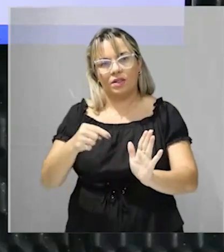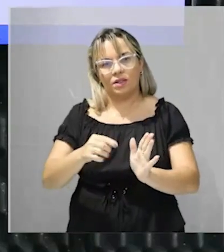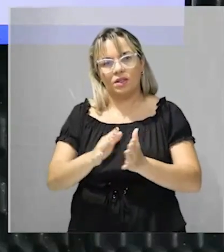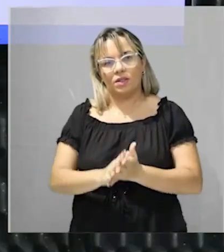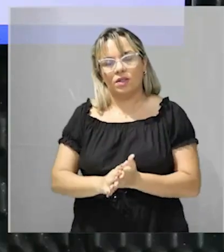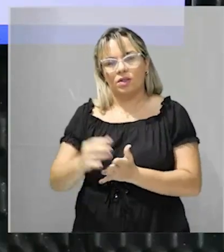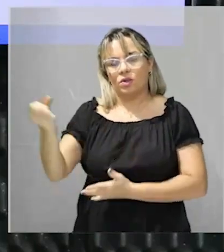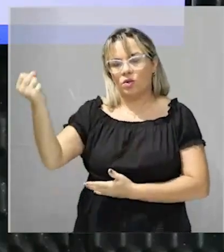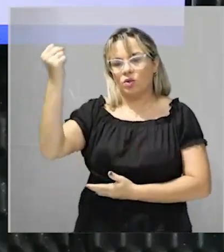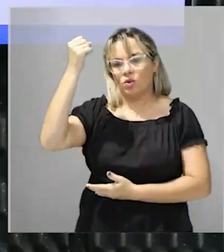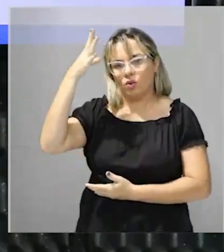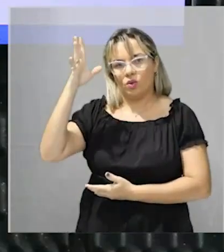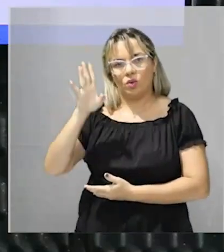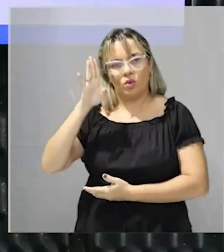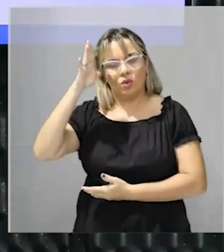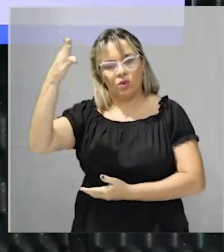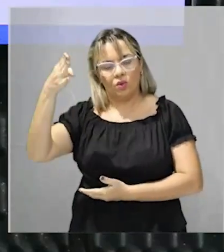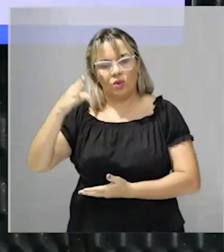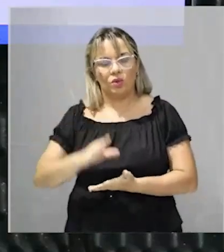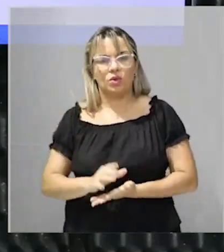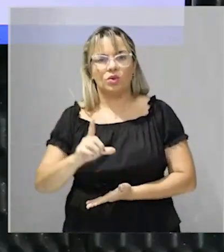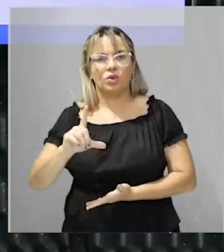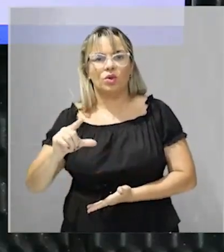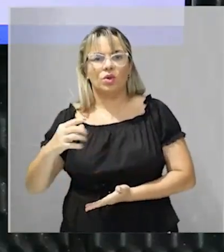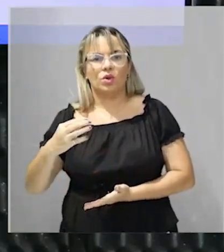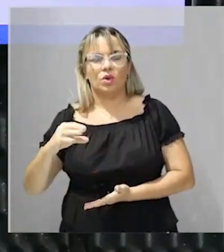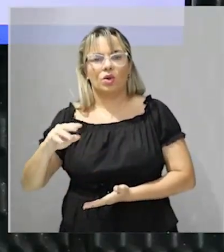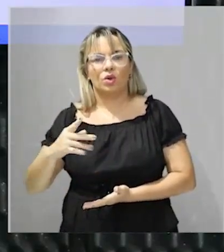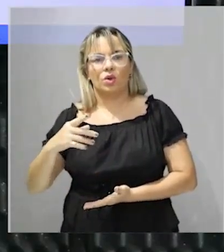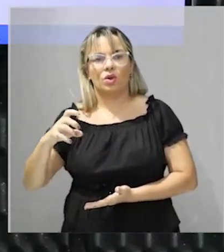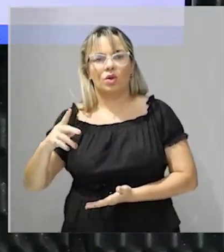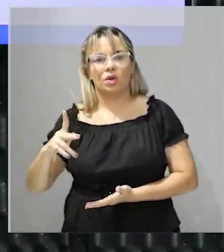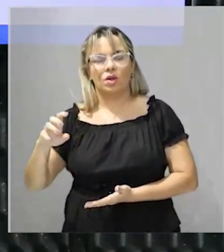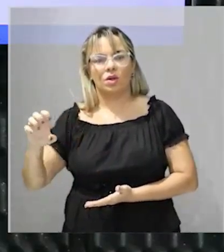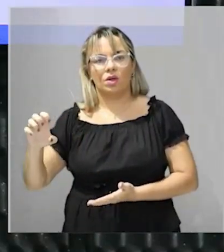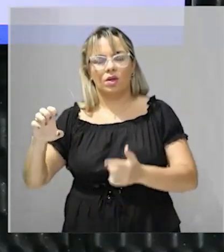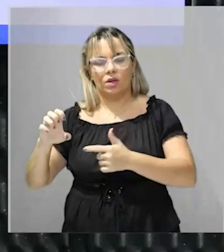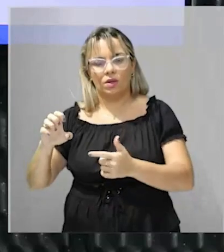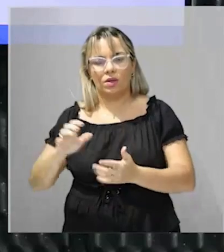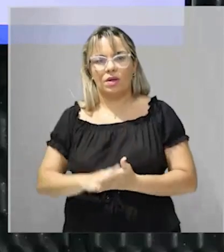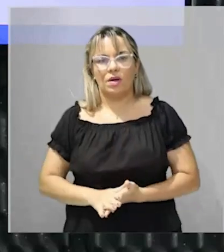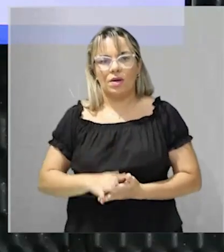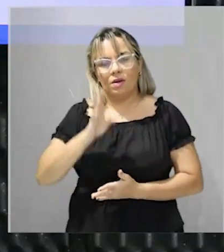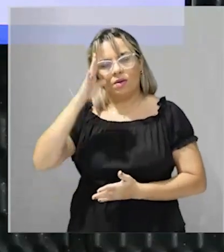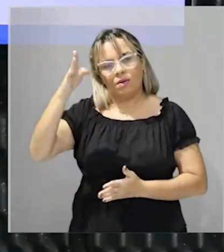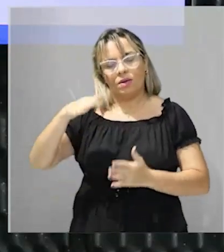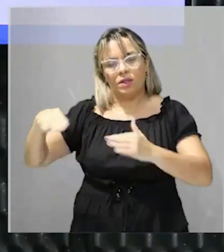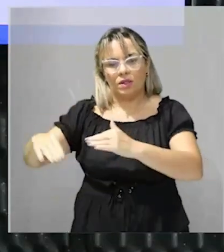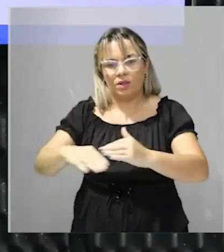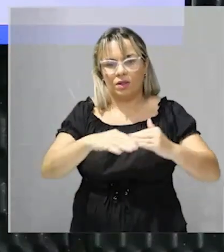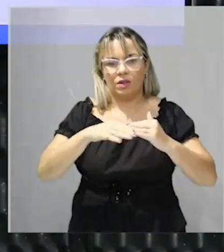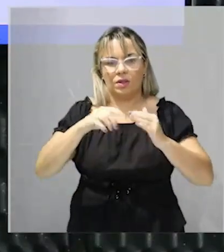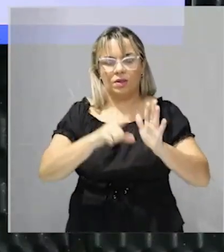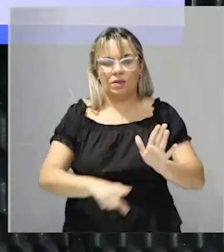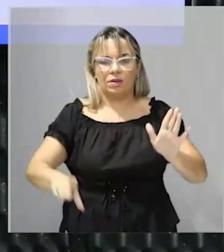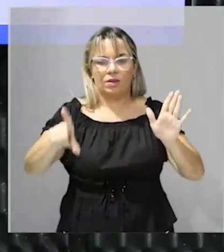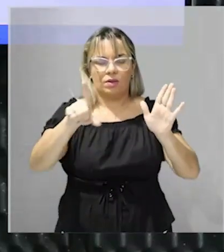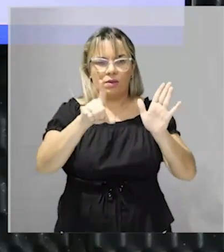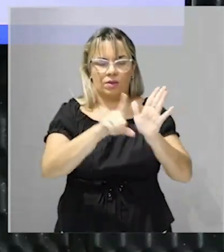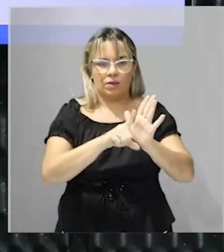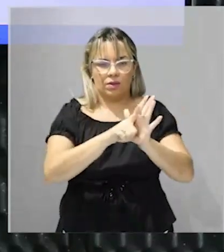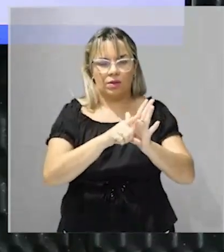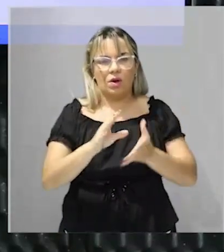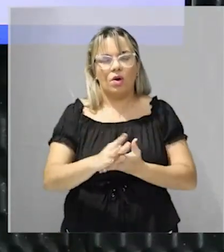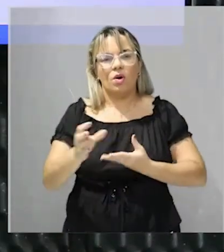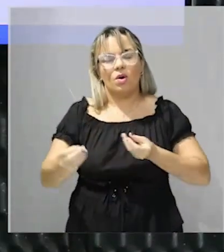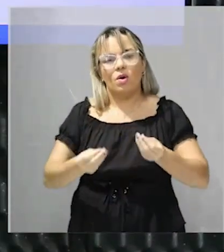princípios de Locke principalmente quando fala de igualdade perante a lei a igualdade como